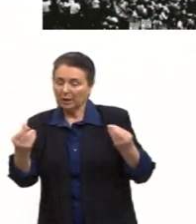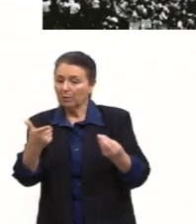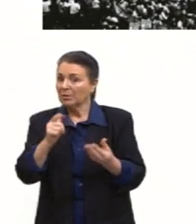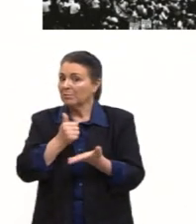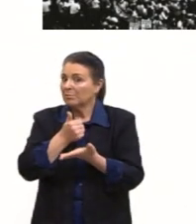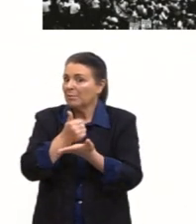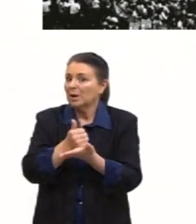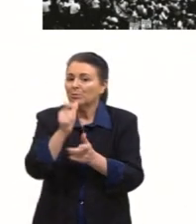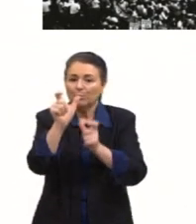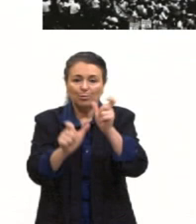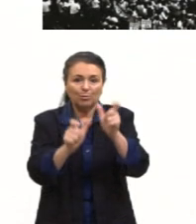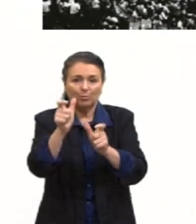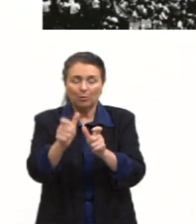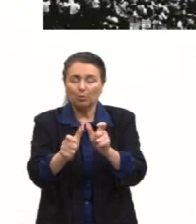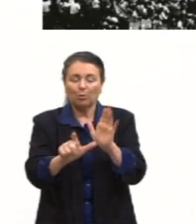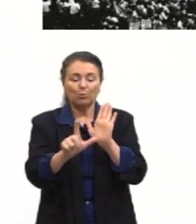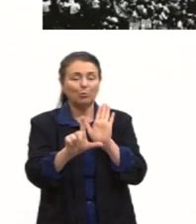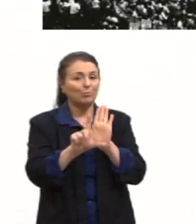a não ter legitimidade.